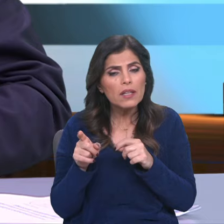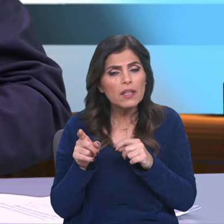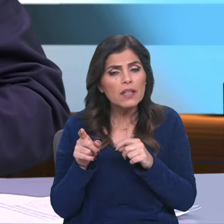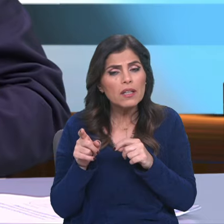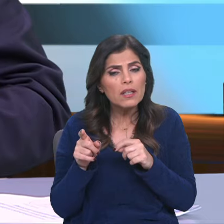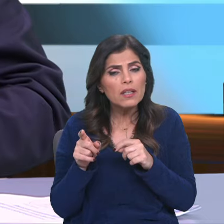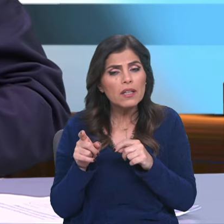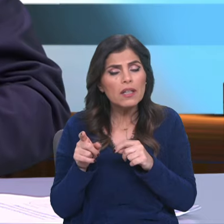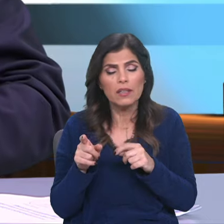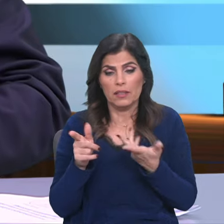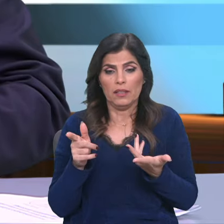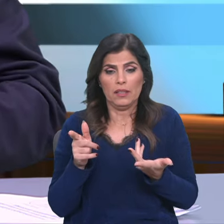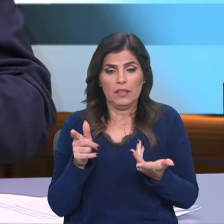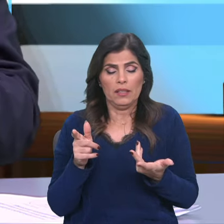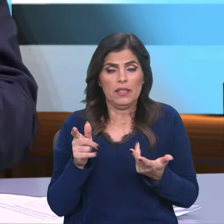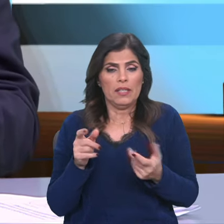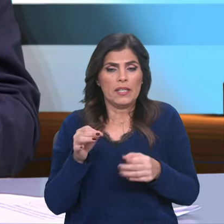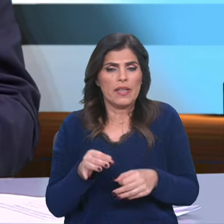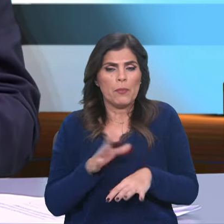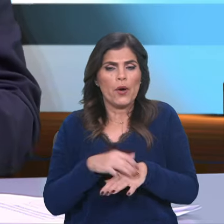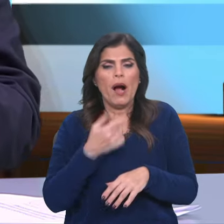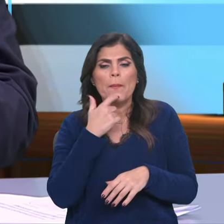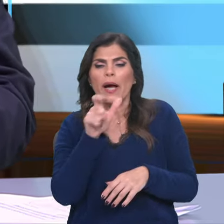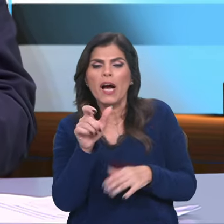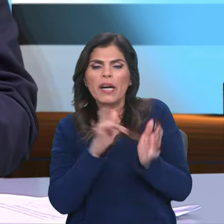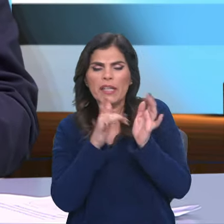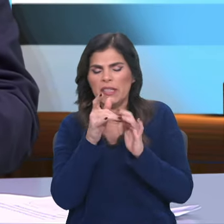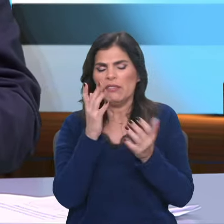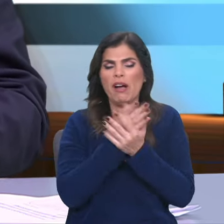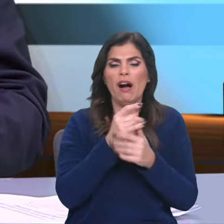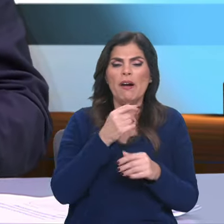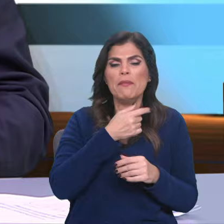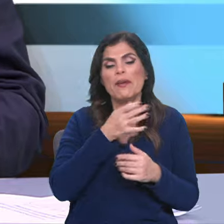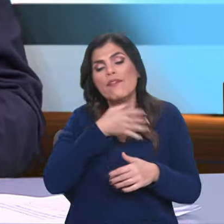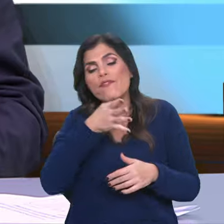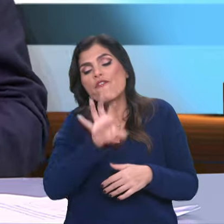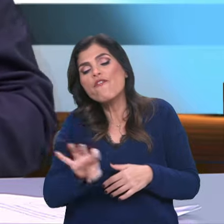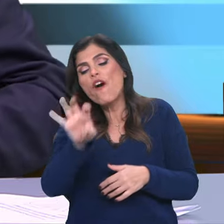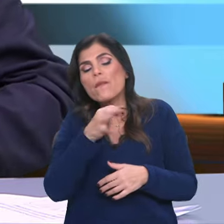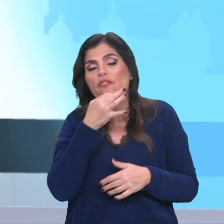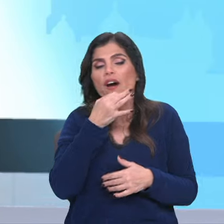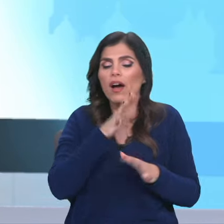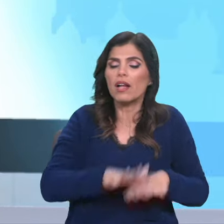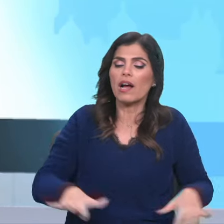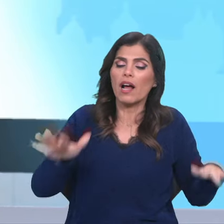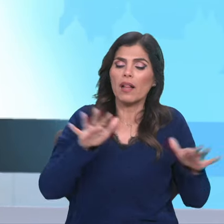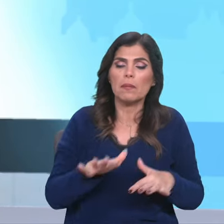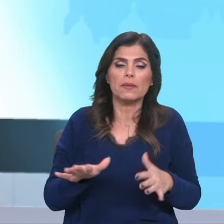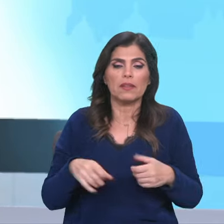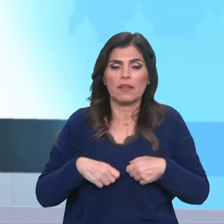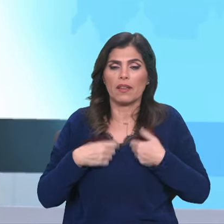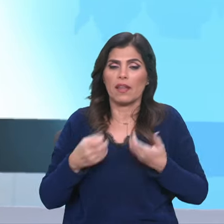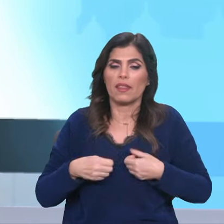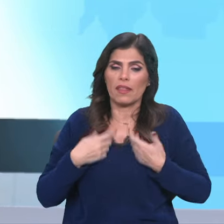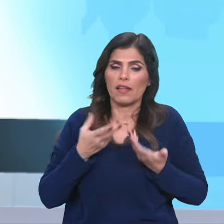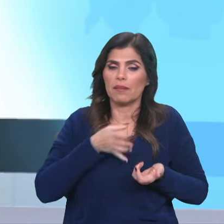não só, certamente, pelas palavras de Jesus, por esta autoridade e serenidade que Jesus transmite nas